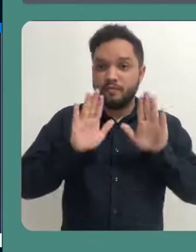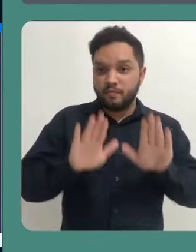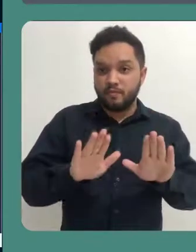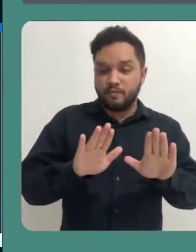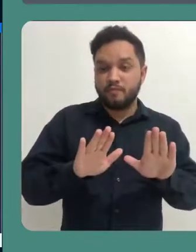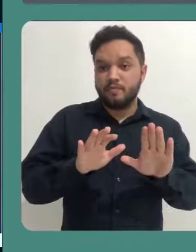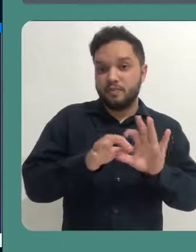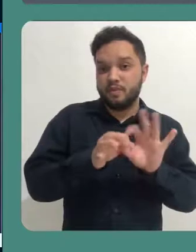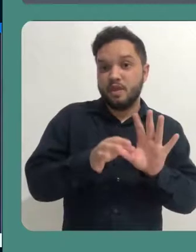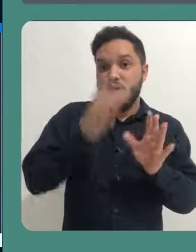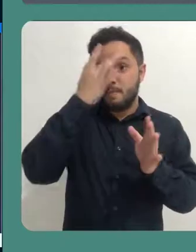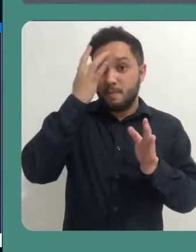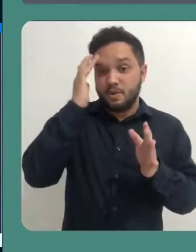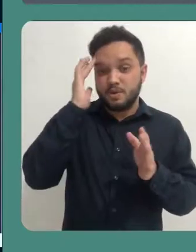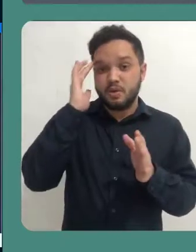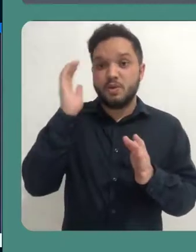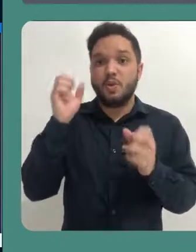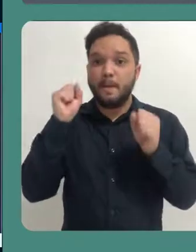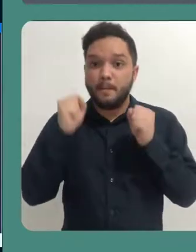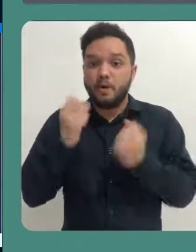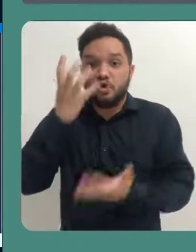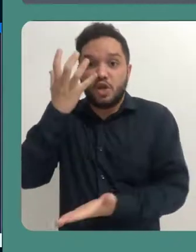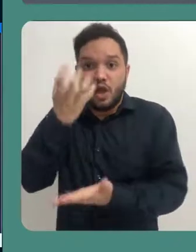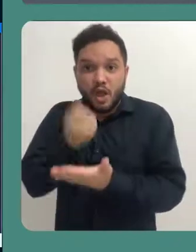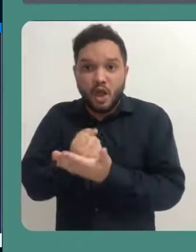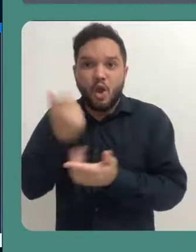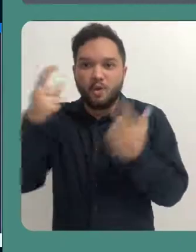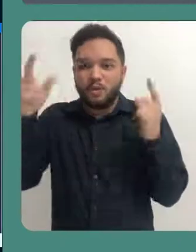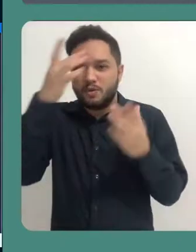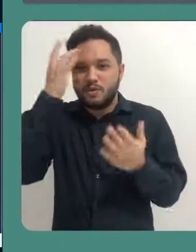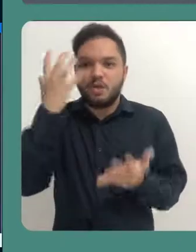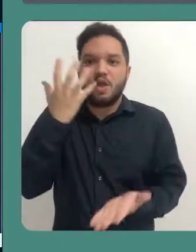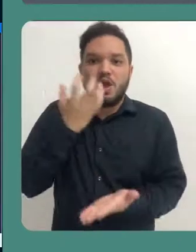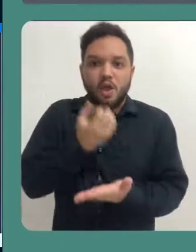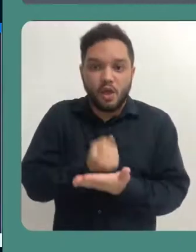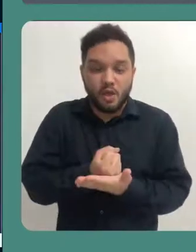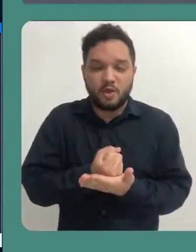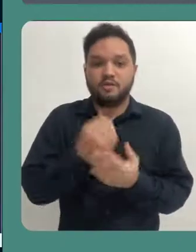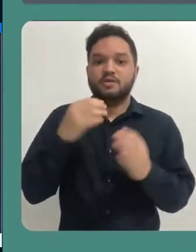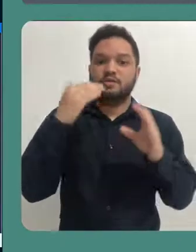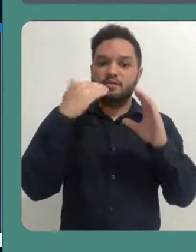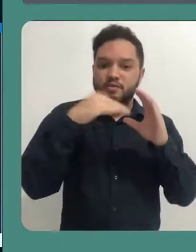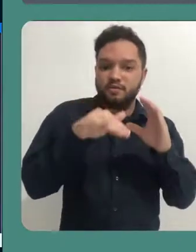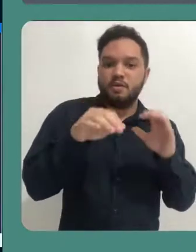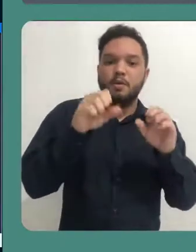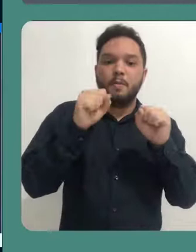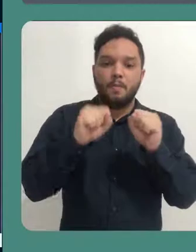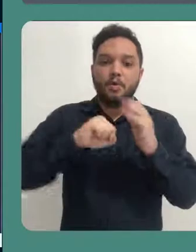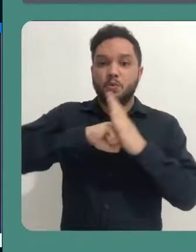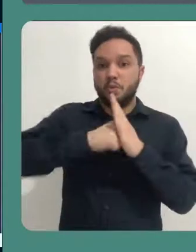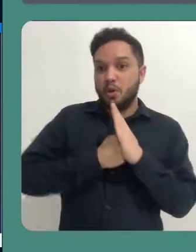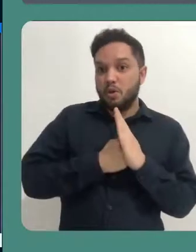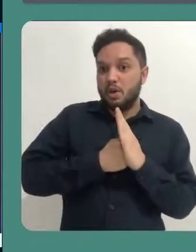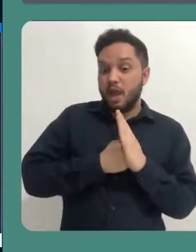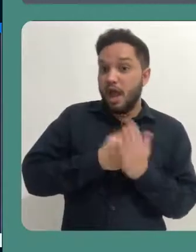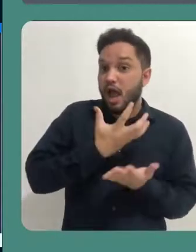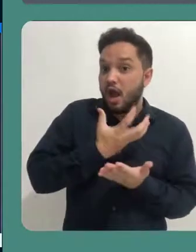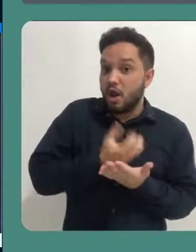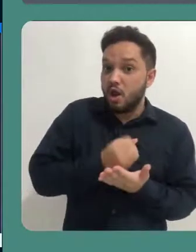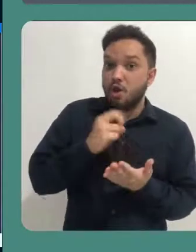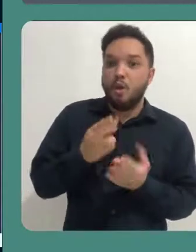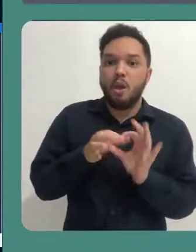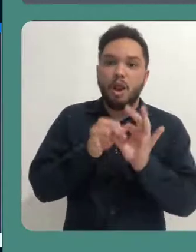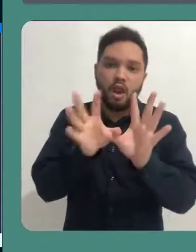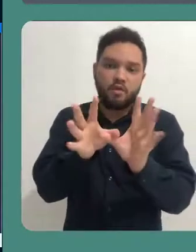definir se você quer deixá-lo disponível para download para os demais usuários. Ou seja, você pode colocar aqui o seu PowerPoint e deixar esse PowerPoint